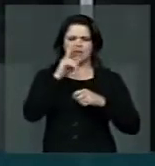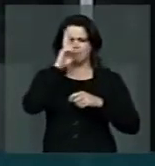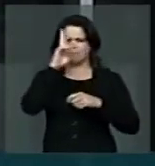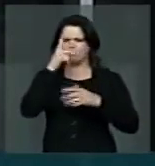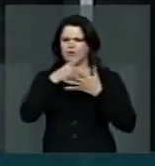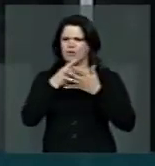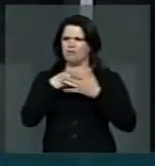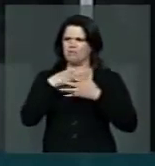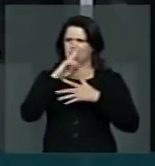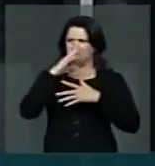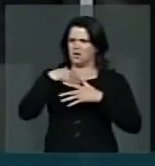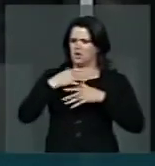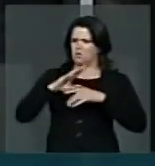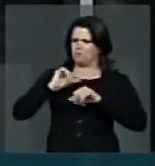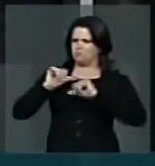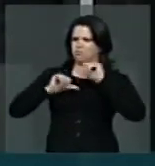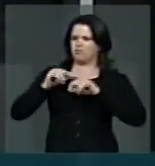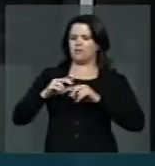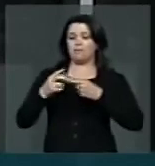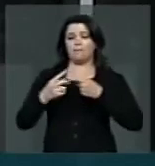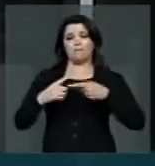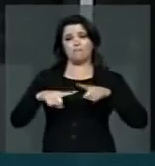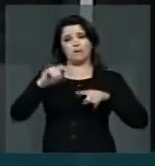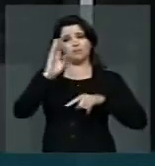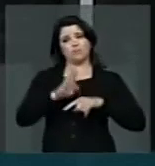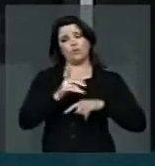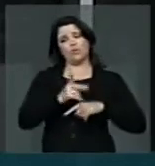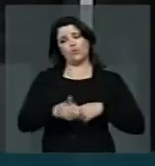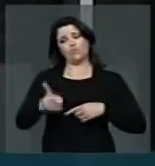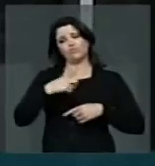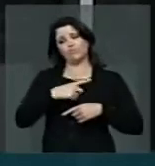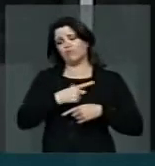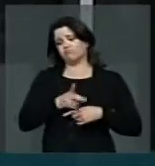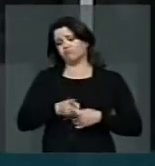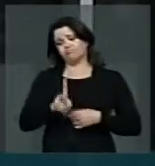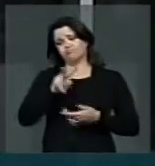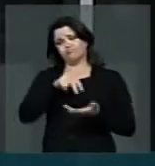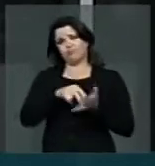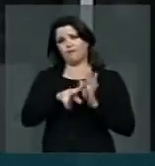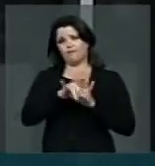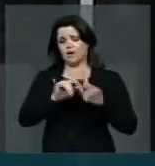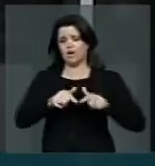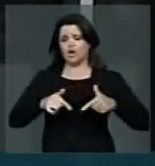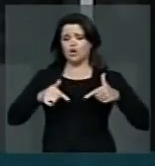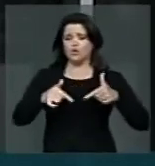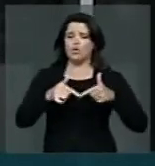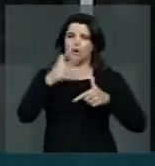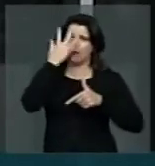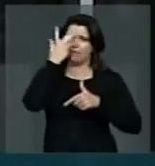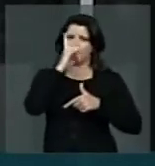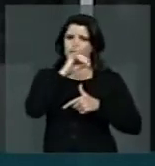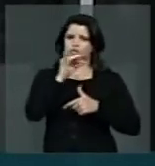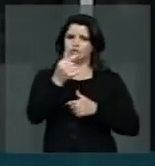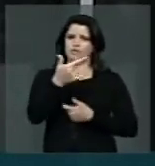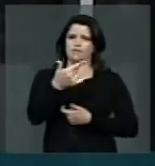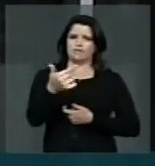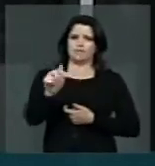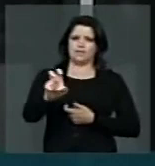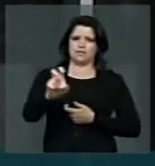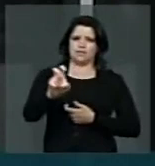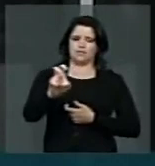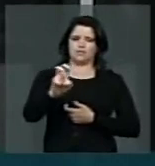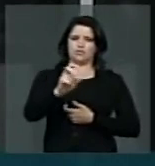retrógradas. Entretanto, o Brasil continua vivo e em luta. E amanhã, dia 25,